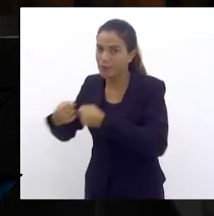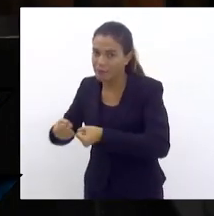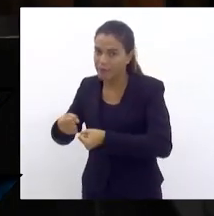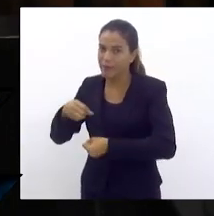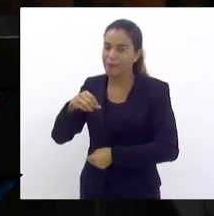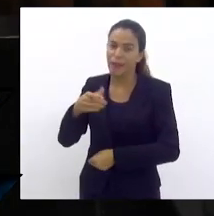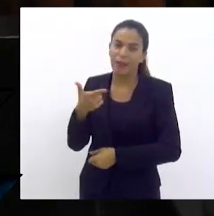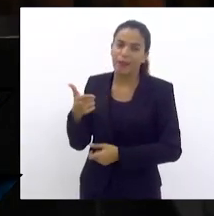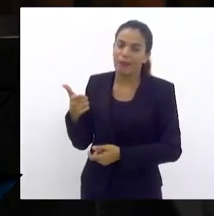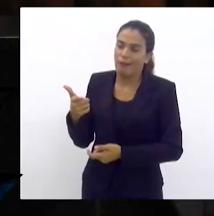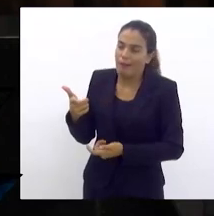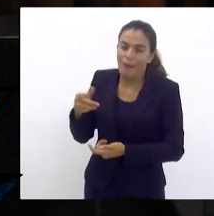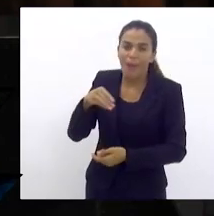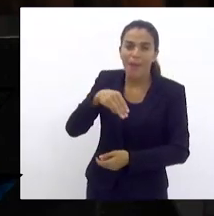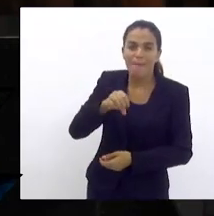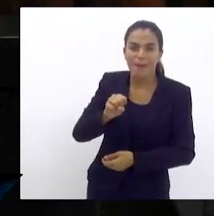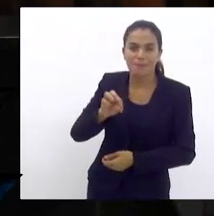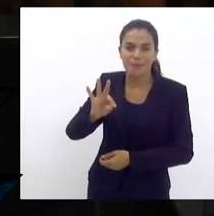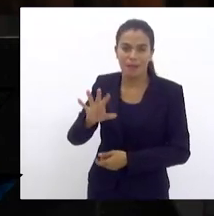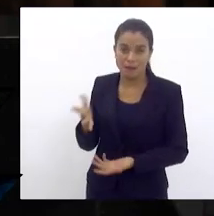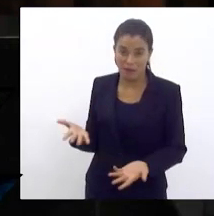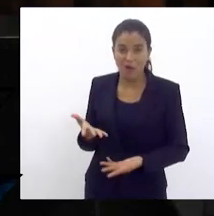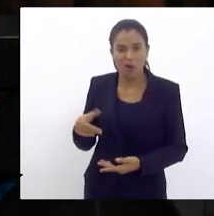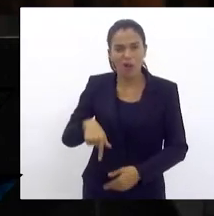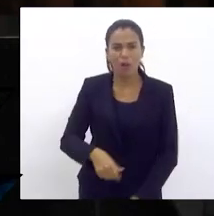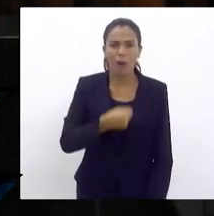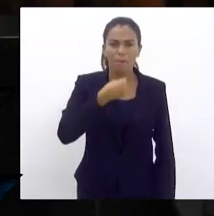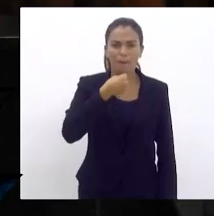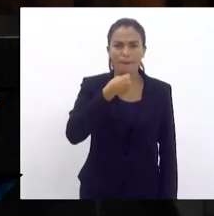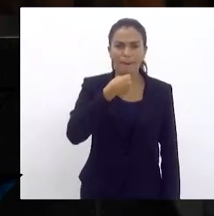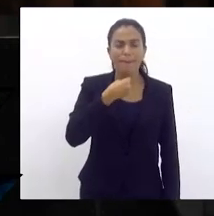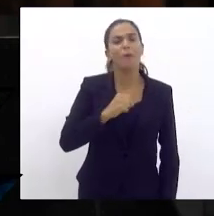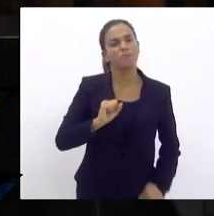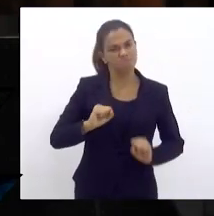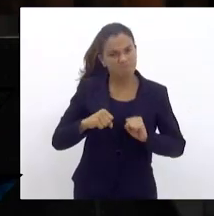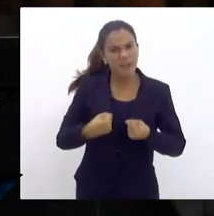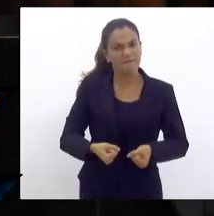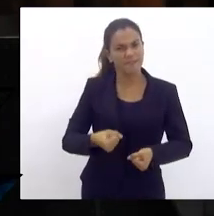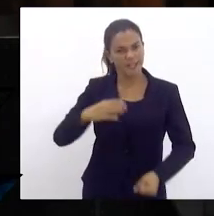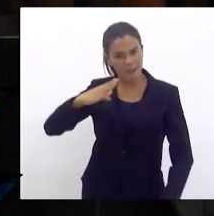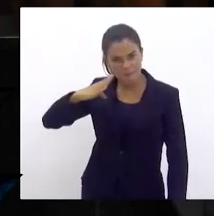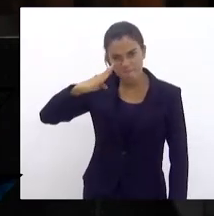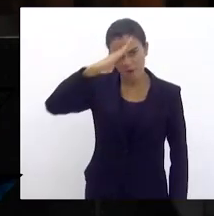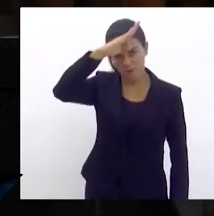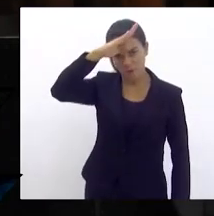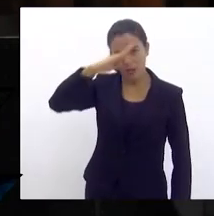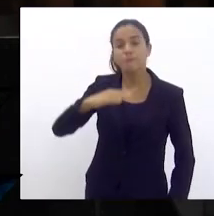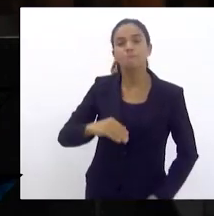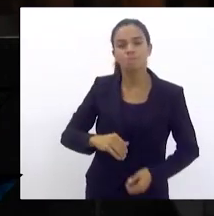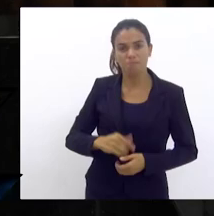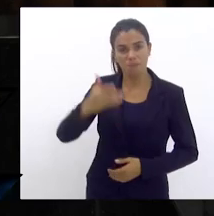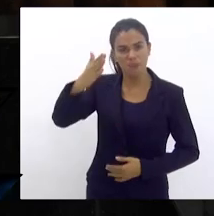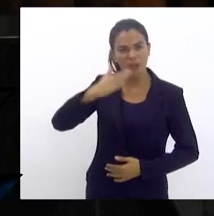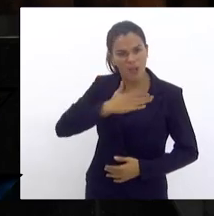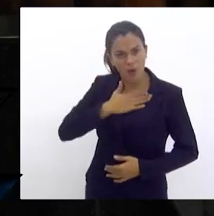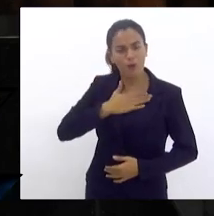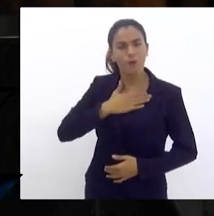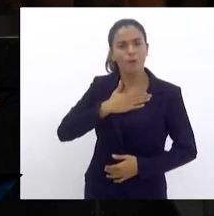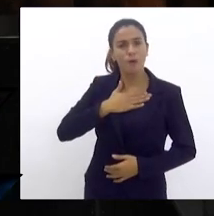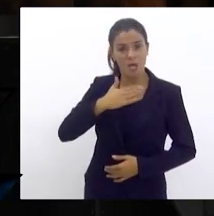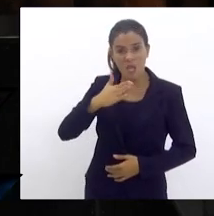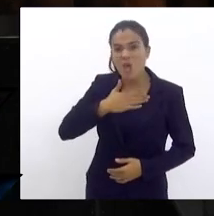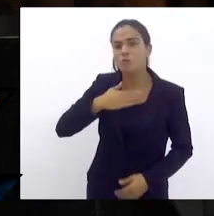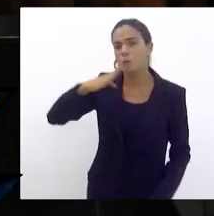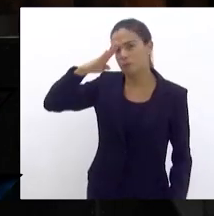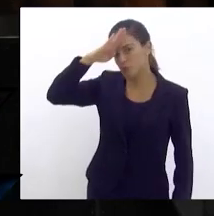Então, eu venho aqui nessa tribuna defender Jair Messias Bolsonaro. Eu, eu